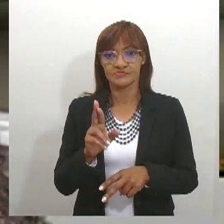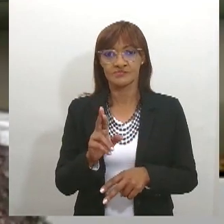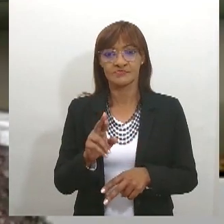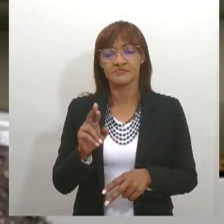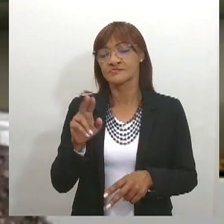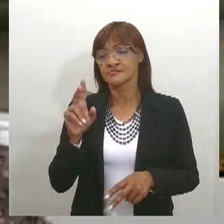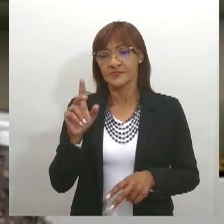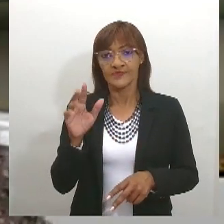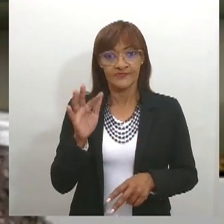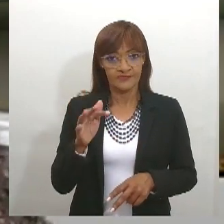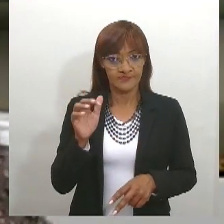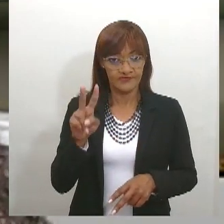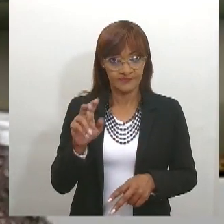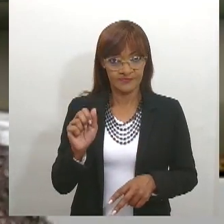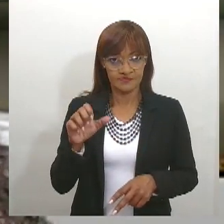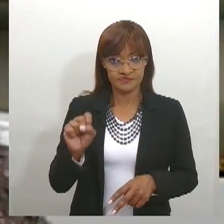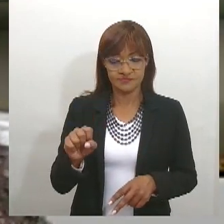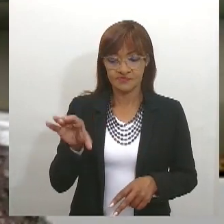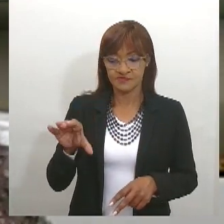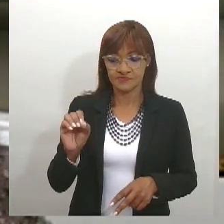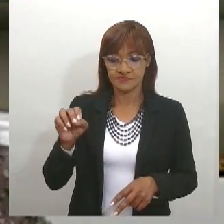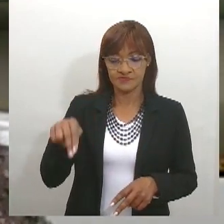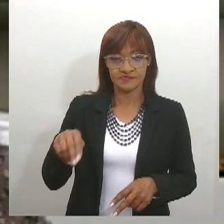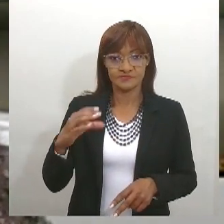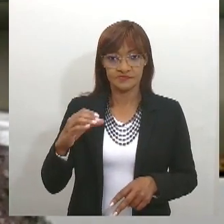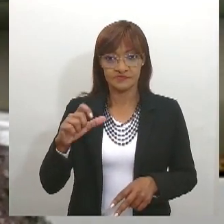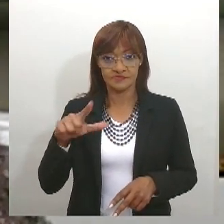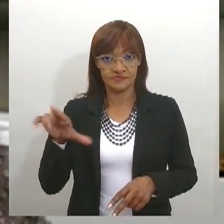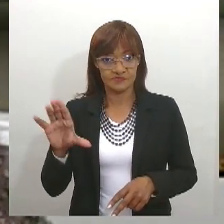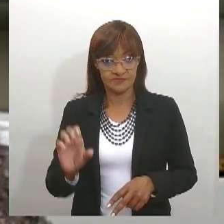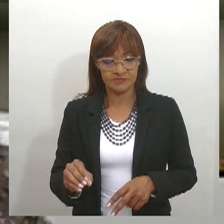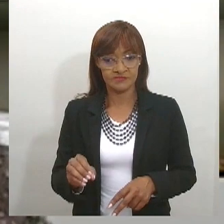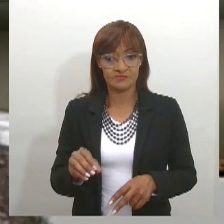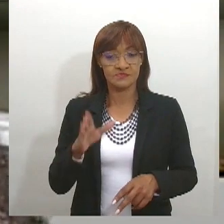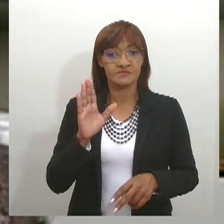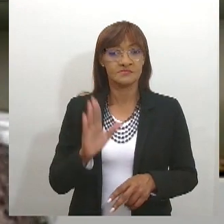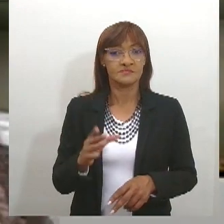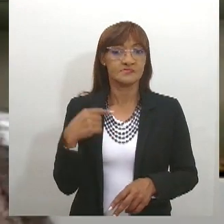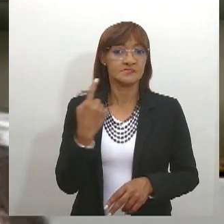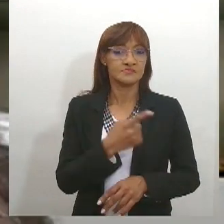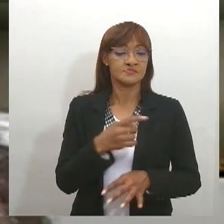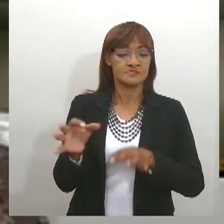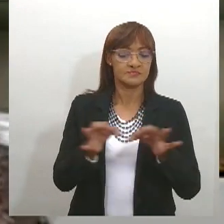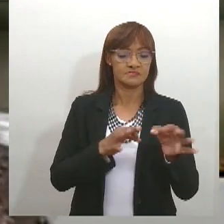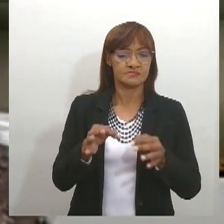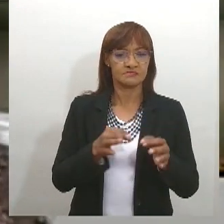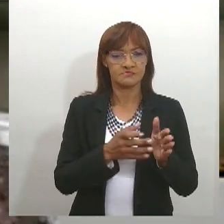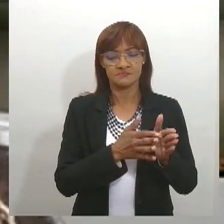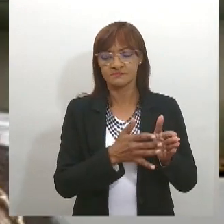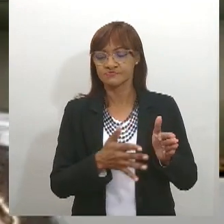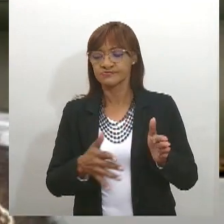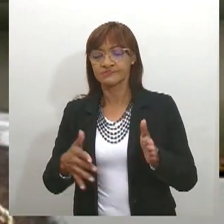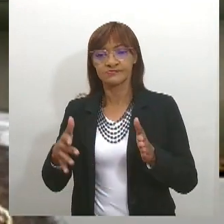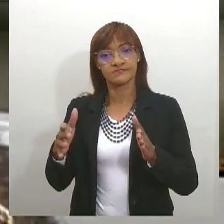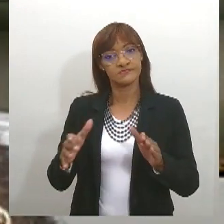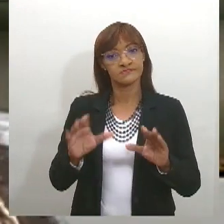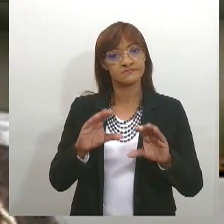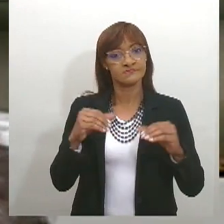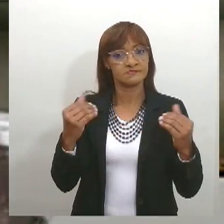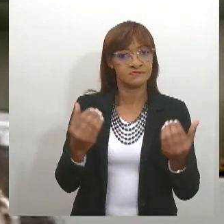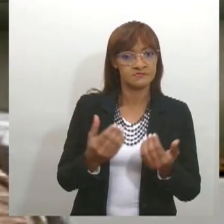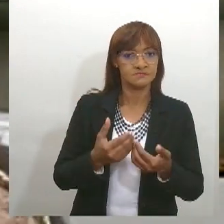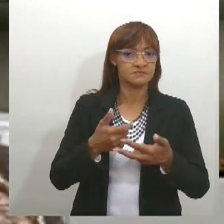deste ano estamos realizando uma série de eventos. Então, estas instituições se juntam hoje